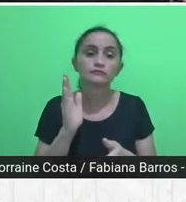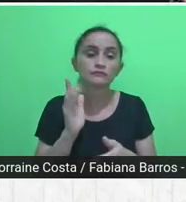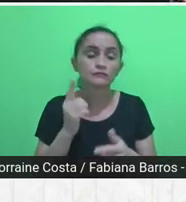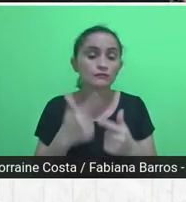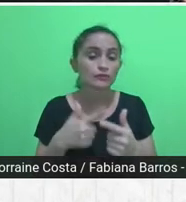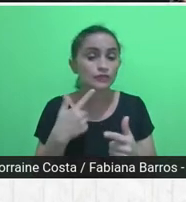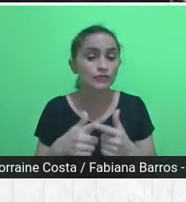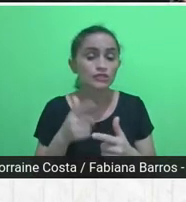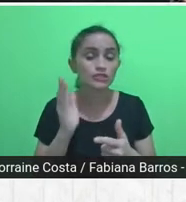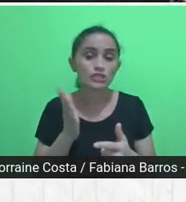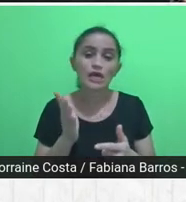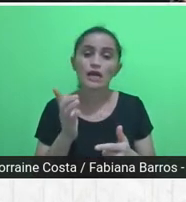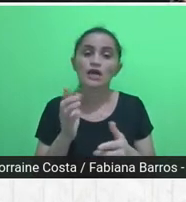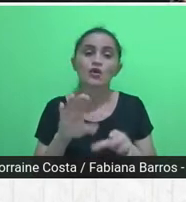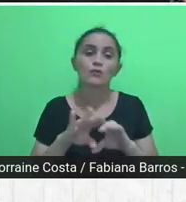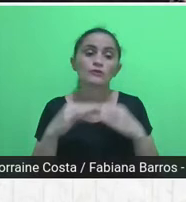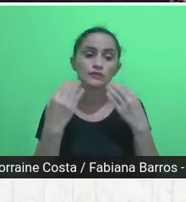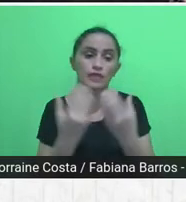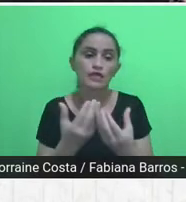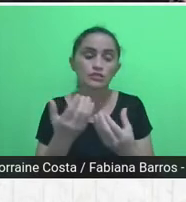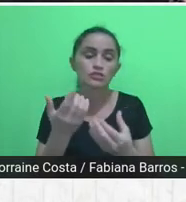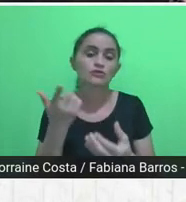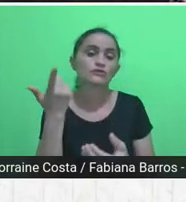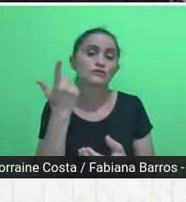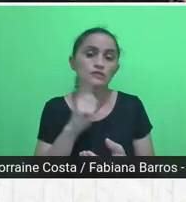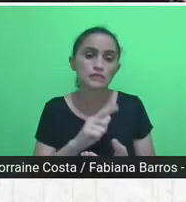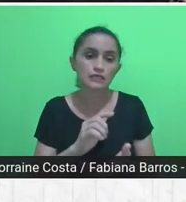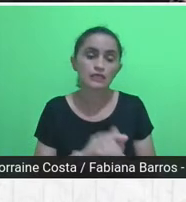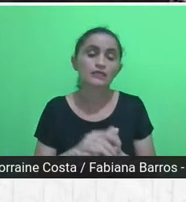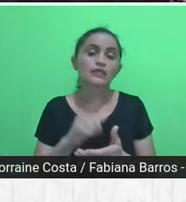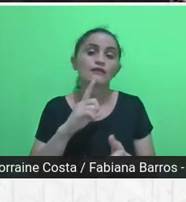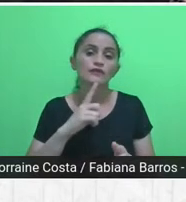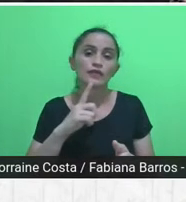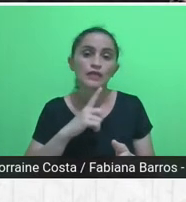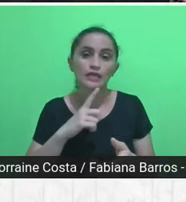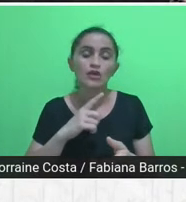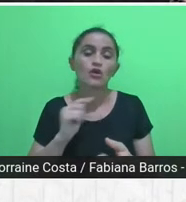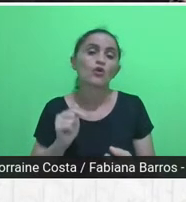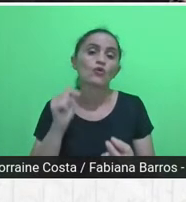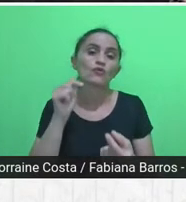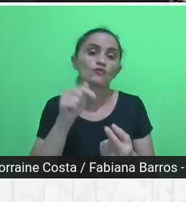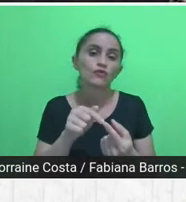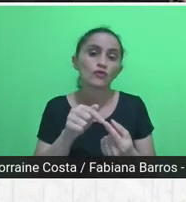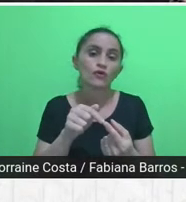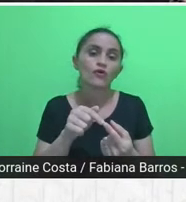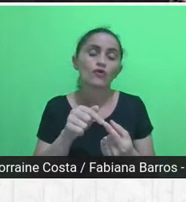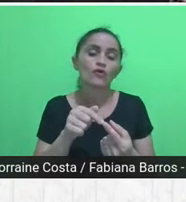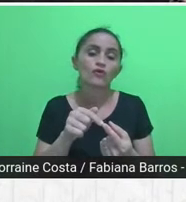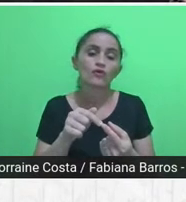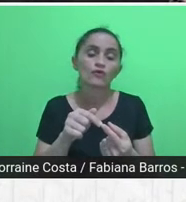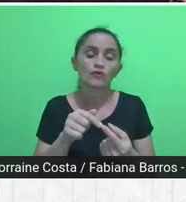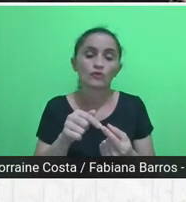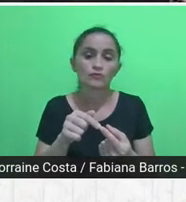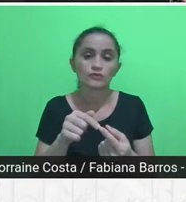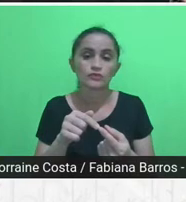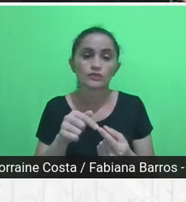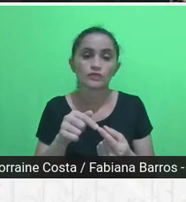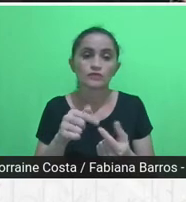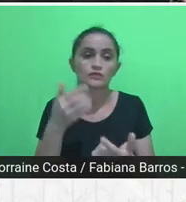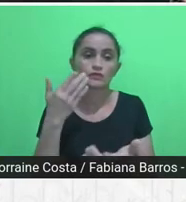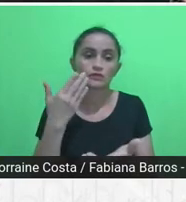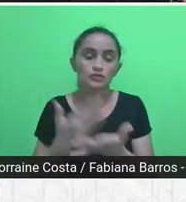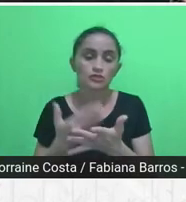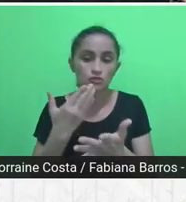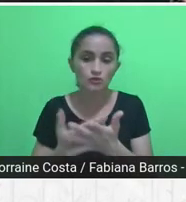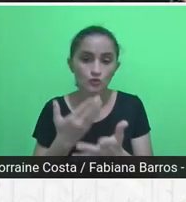então, os objetos de estudo foram além dessa, da própria, do próprio, do